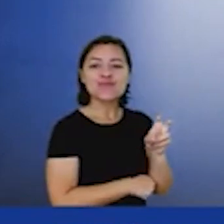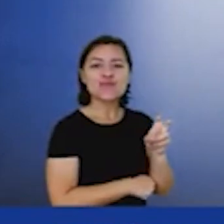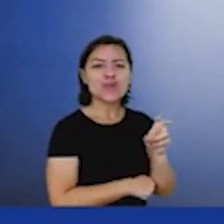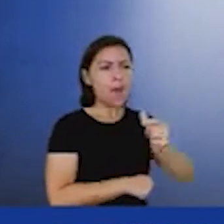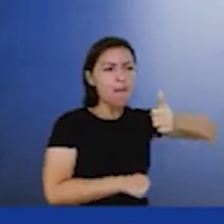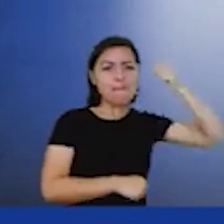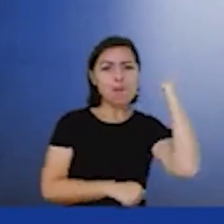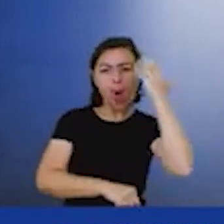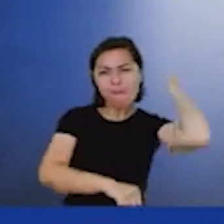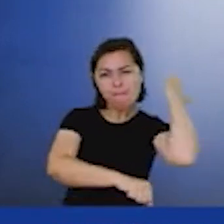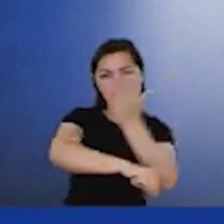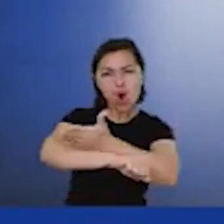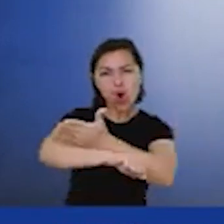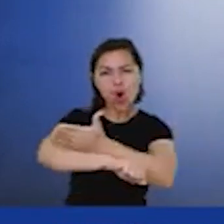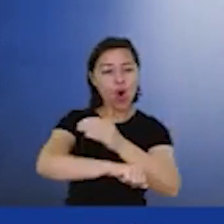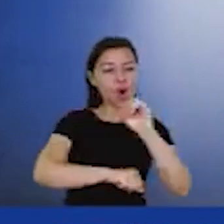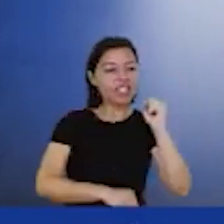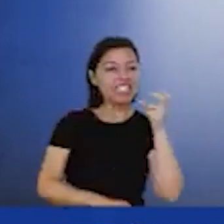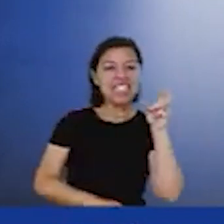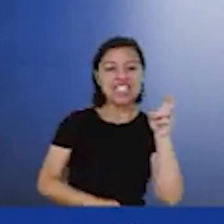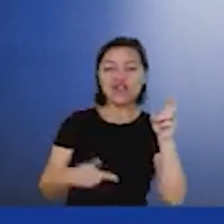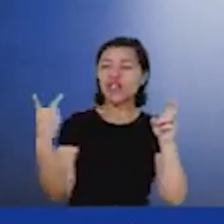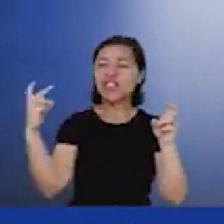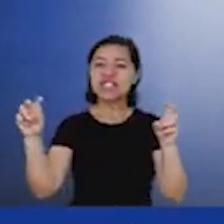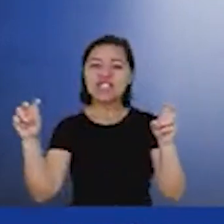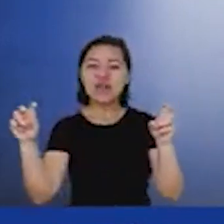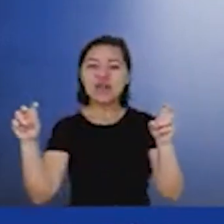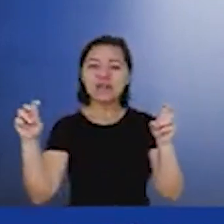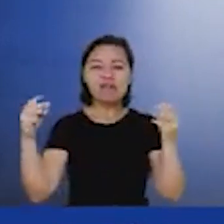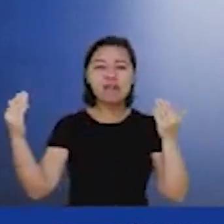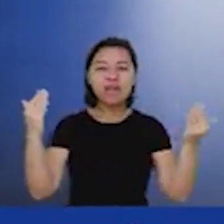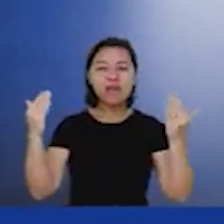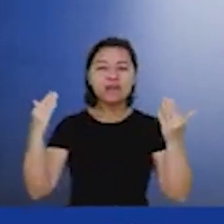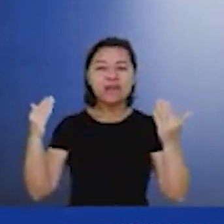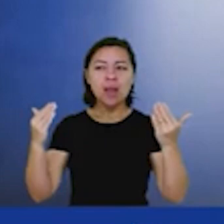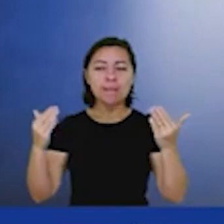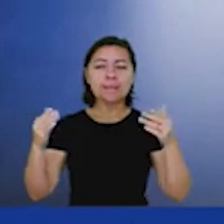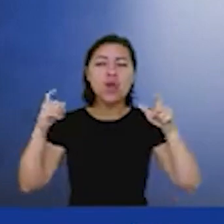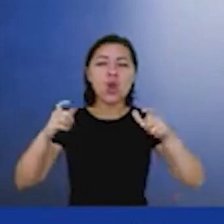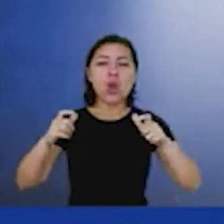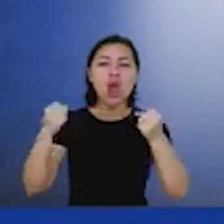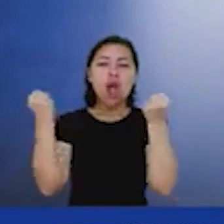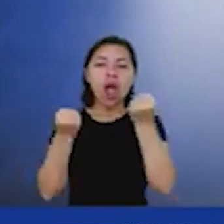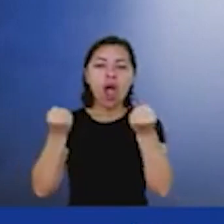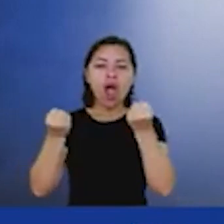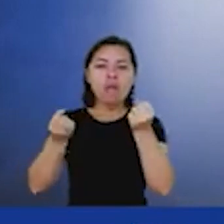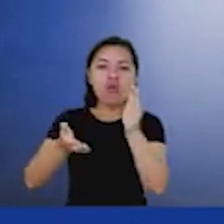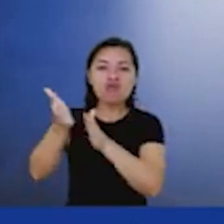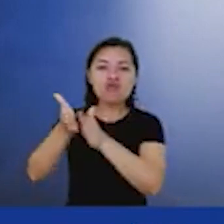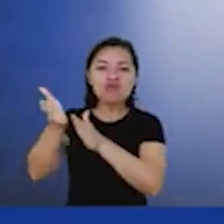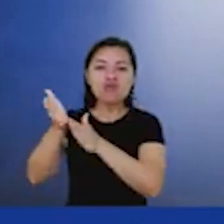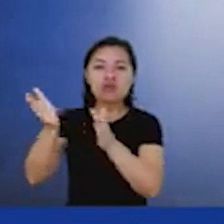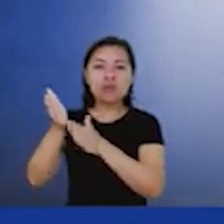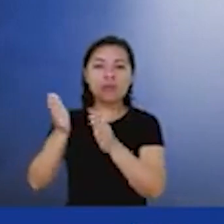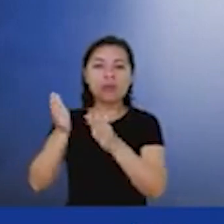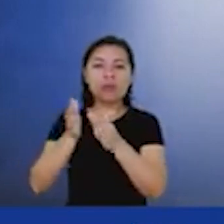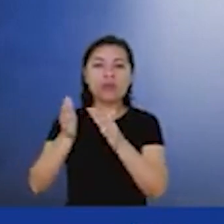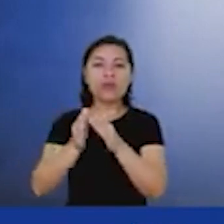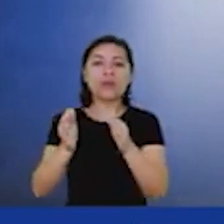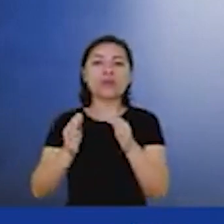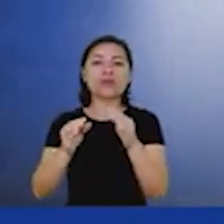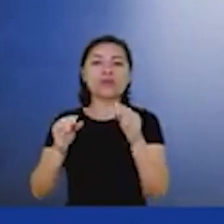goleada 85 a 25 se a gente olha o setor de transporte a média de queima de combustível renovável no Brasil